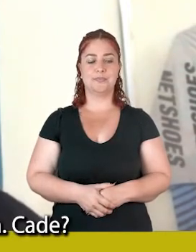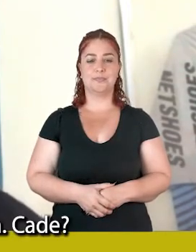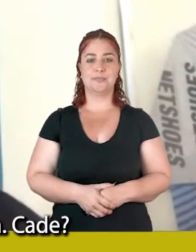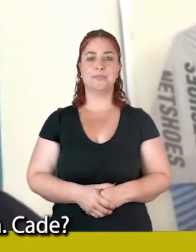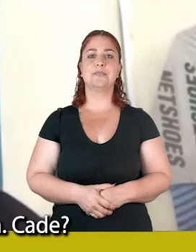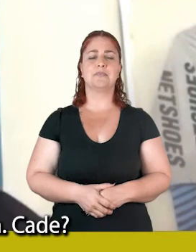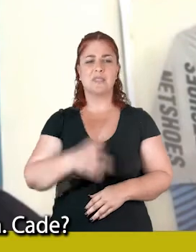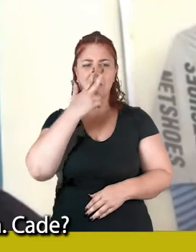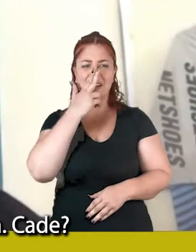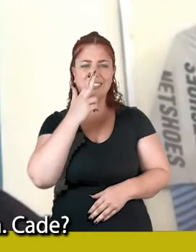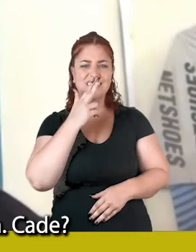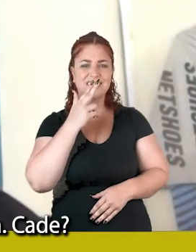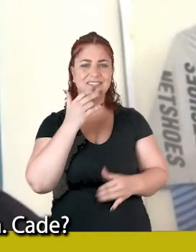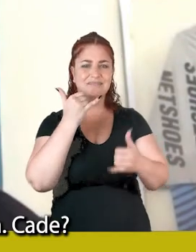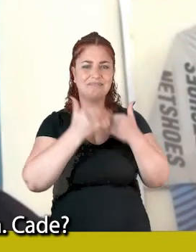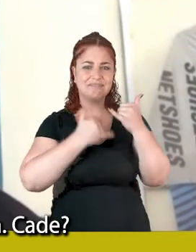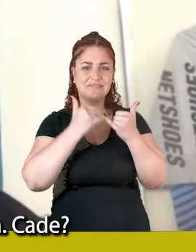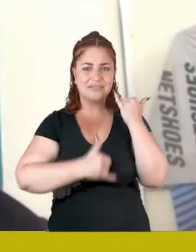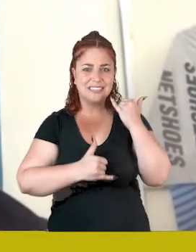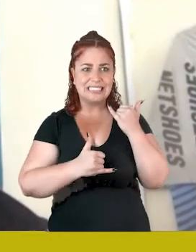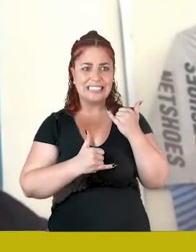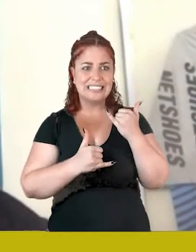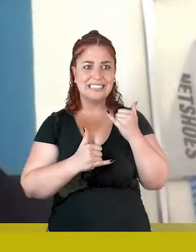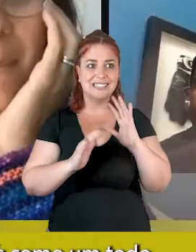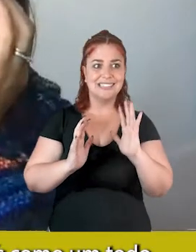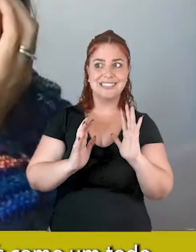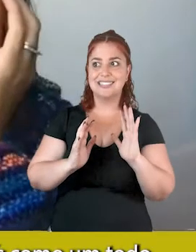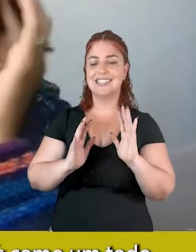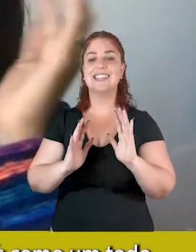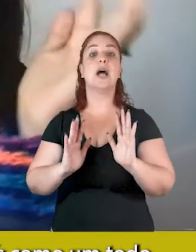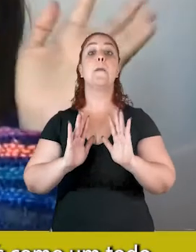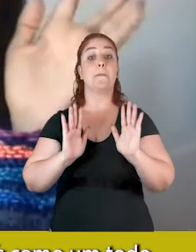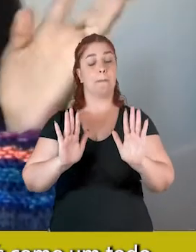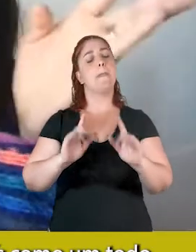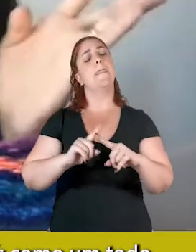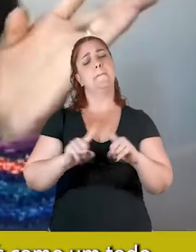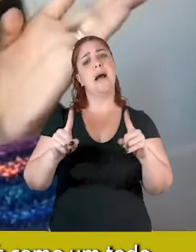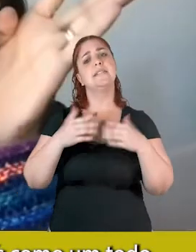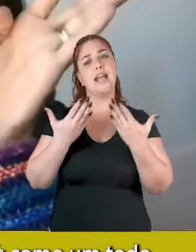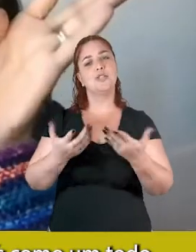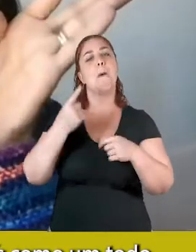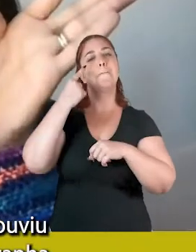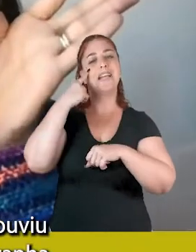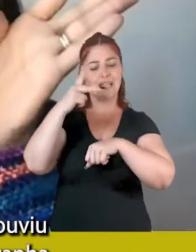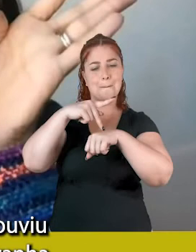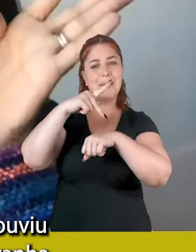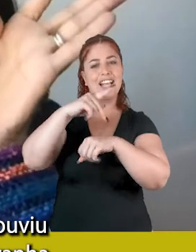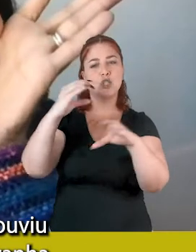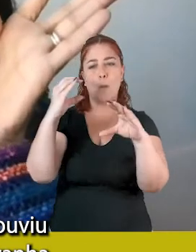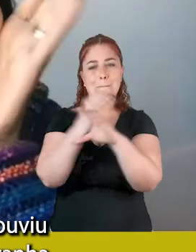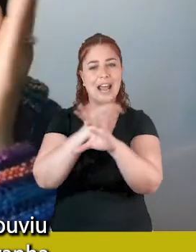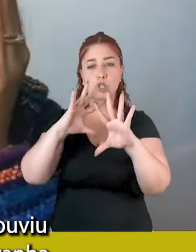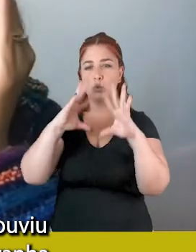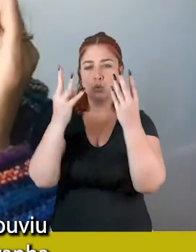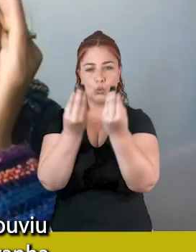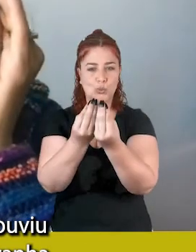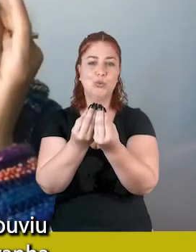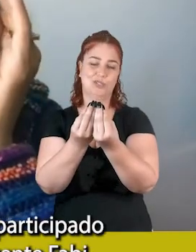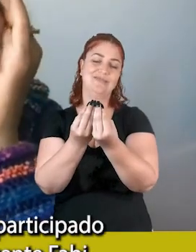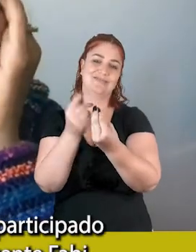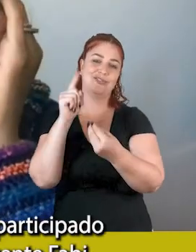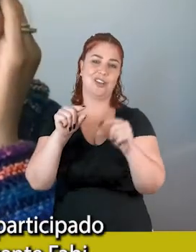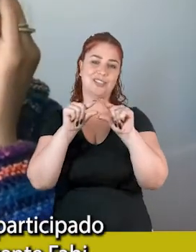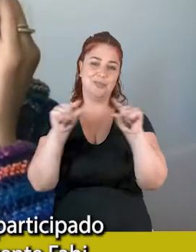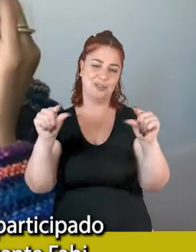Deu uma cortadinha. Cadê? Foi, voltou. Mas é isso, eu acho que pensar num país como um todo foi o que a gente ouviu a última fala sua